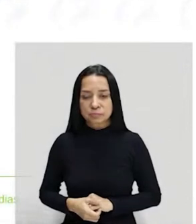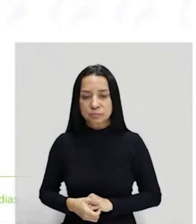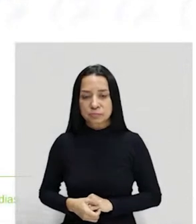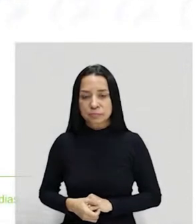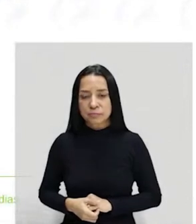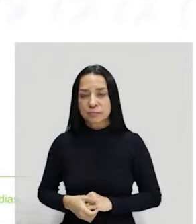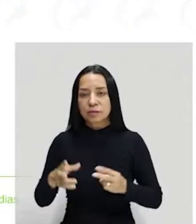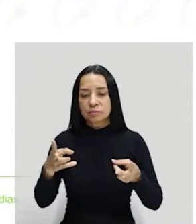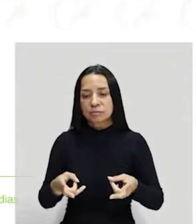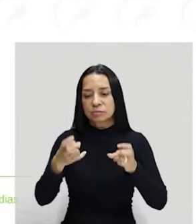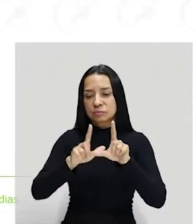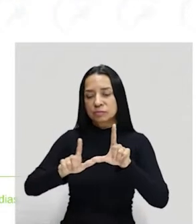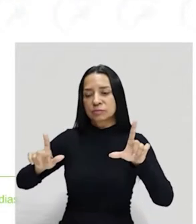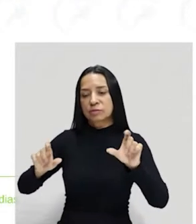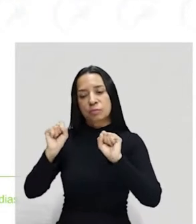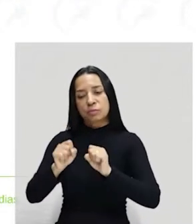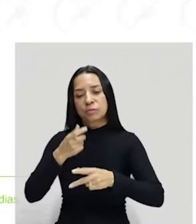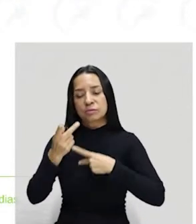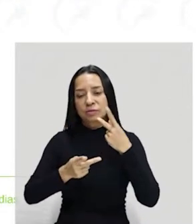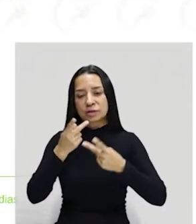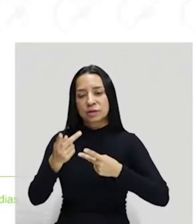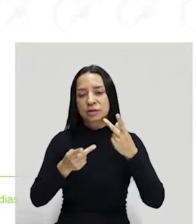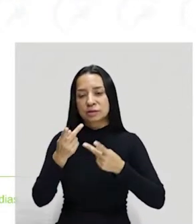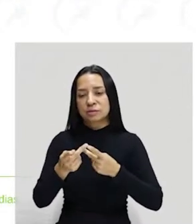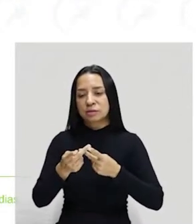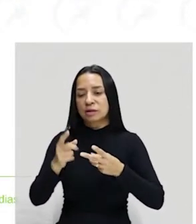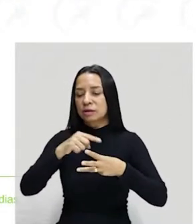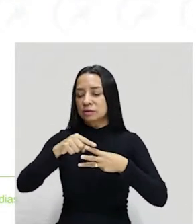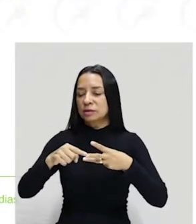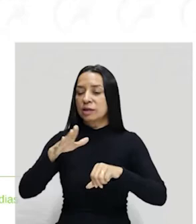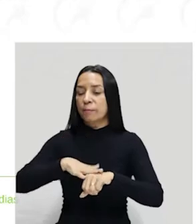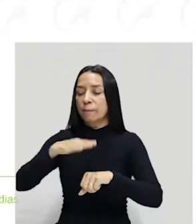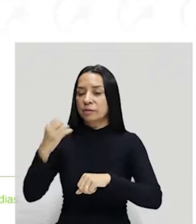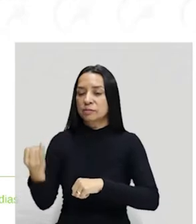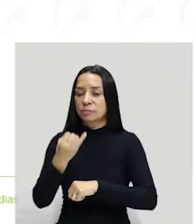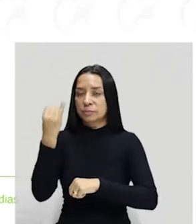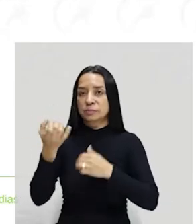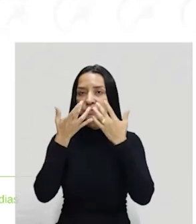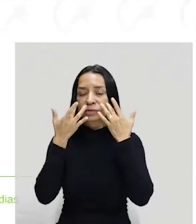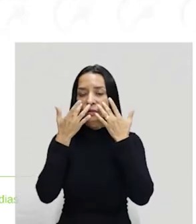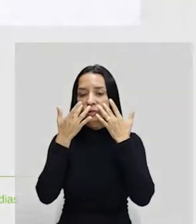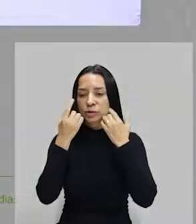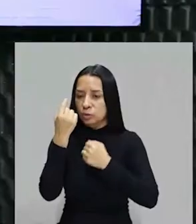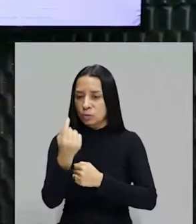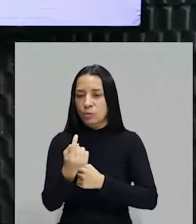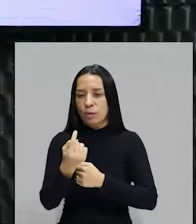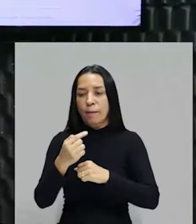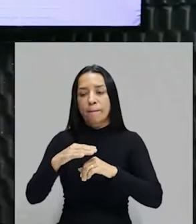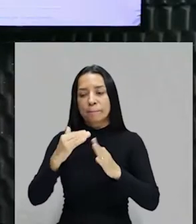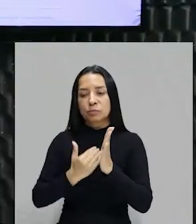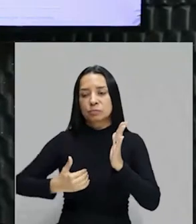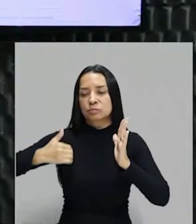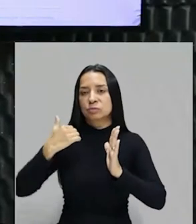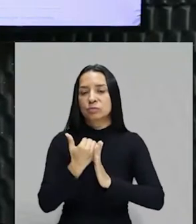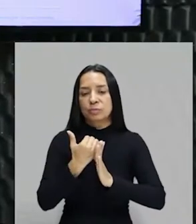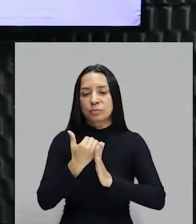seja, observando esses quadros, a gente pode dizer que a tríade mais importante de artística não é a única, mas são os tops de linha. Almeida